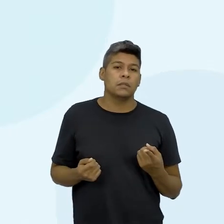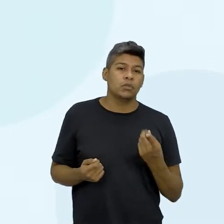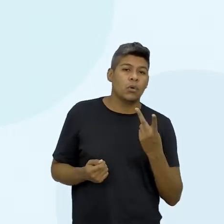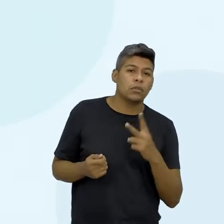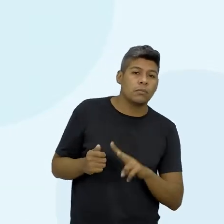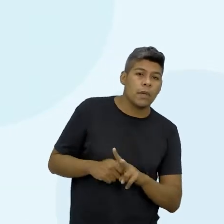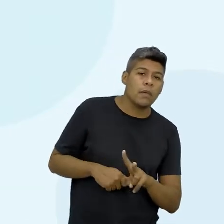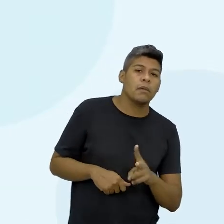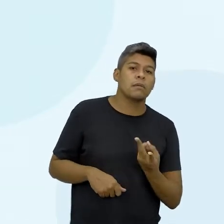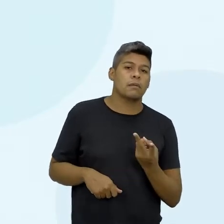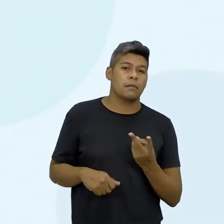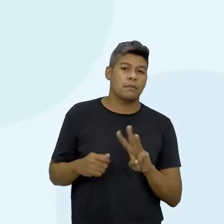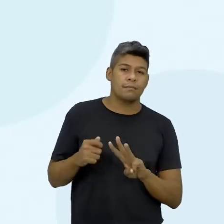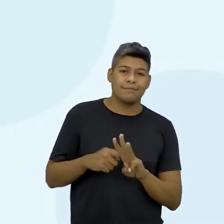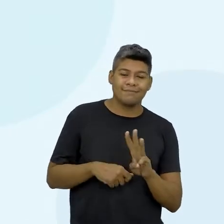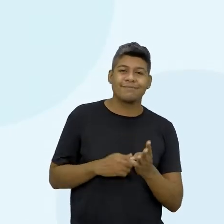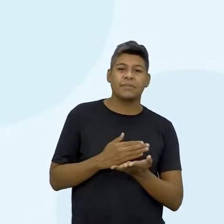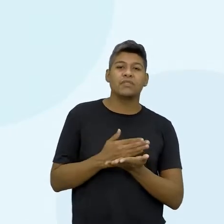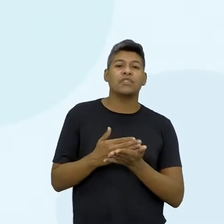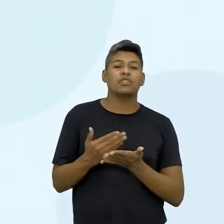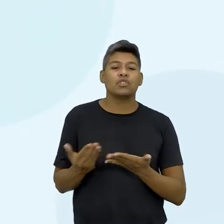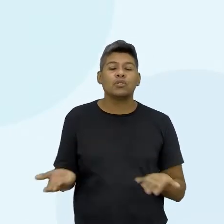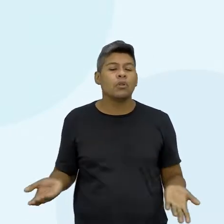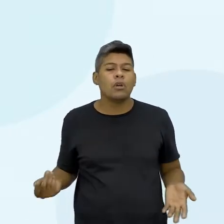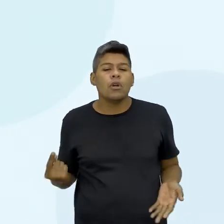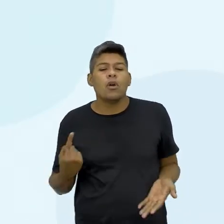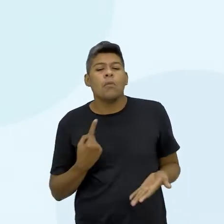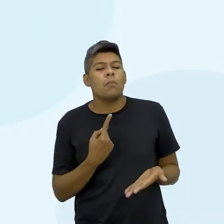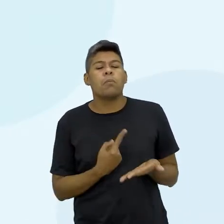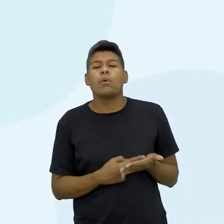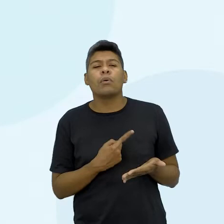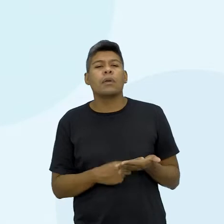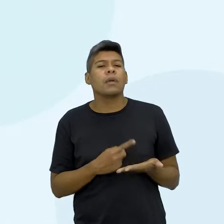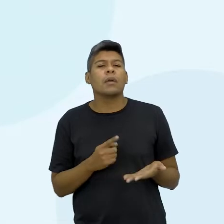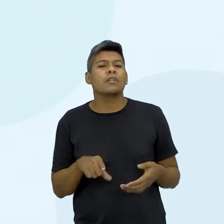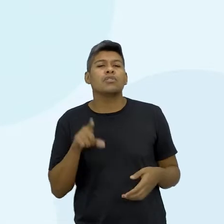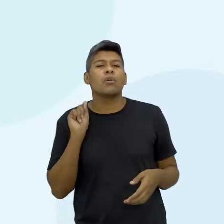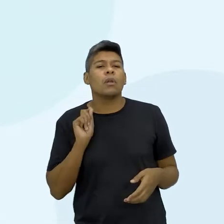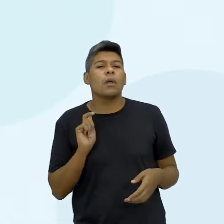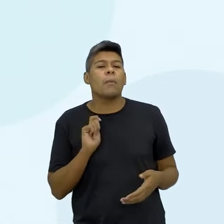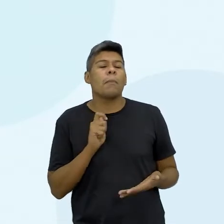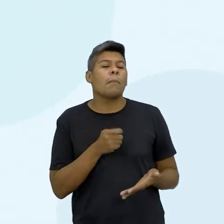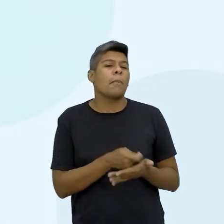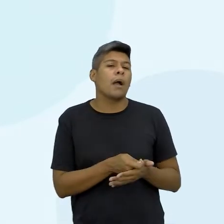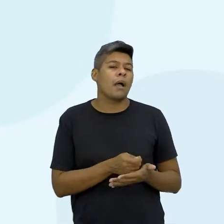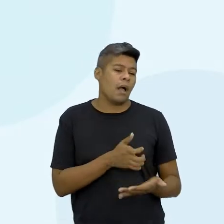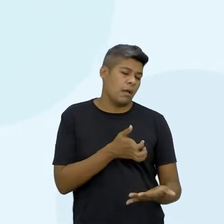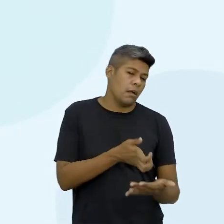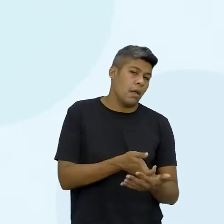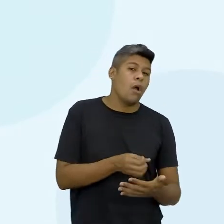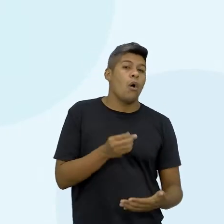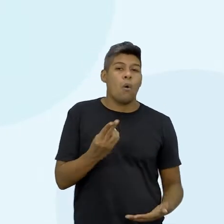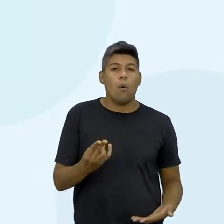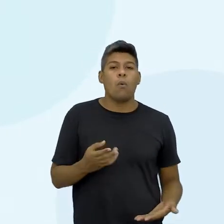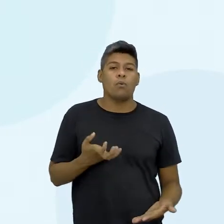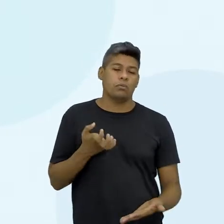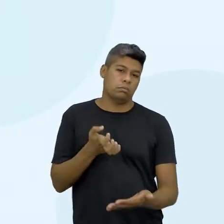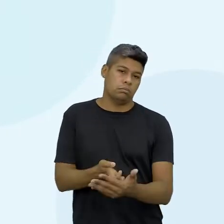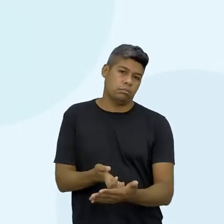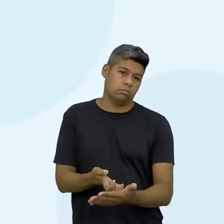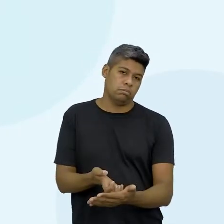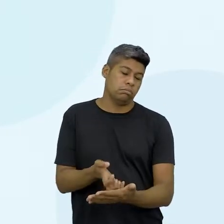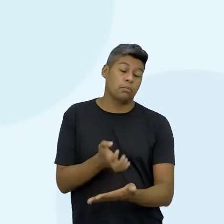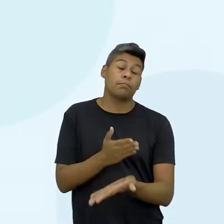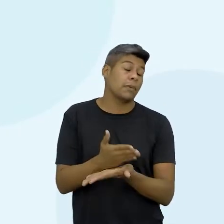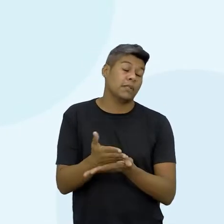seis meses, e por que você escolheu essa forma de pagamento. Então vocês ganharam aí um envelope com 2